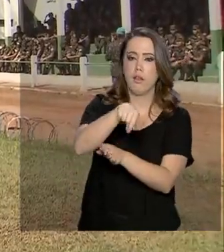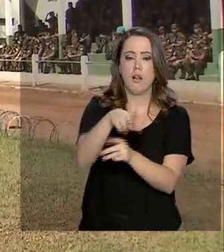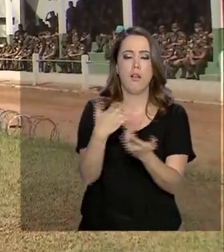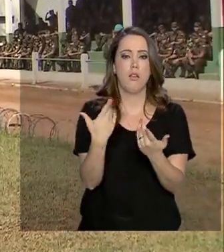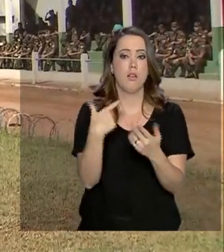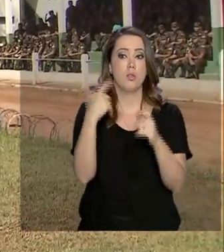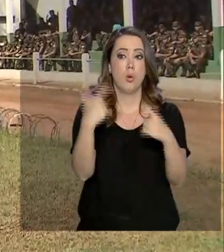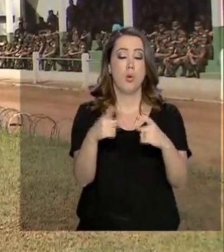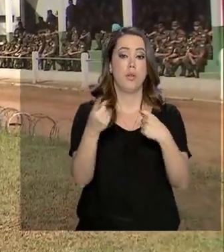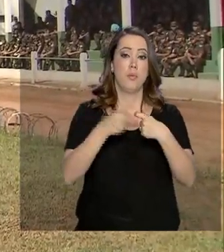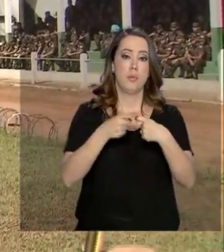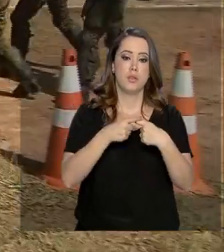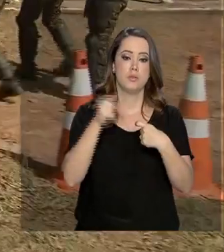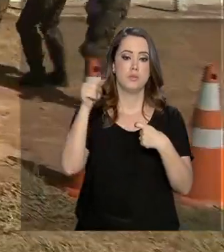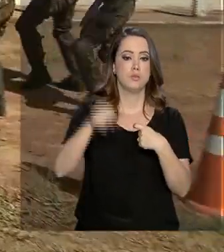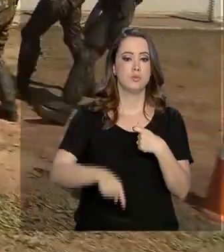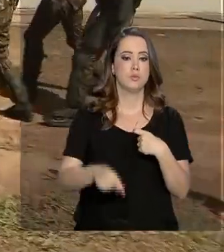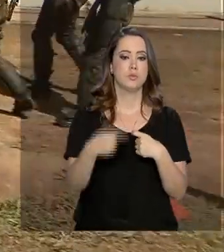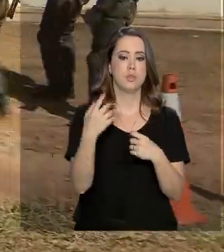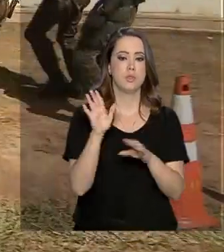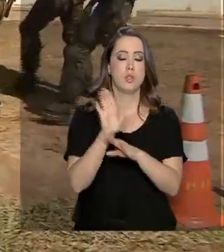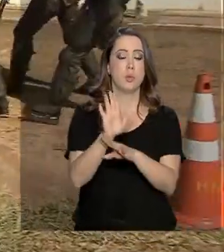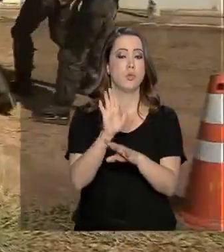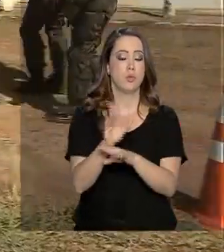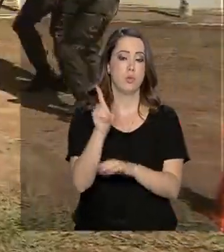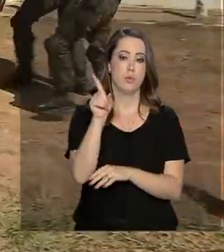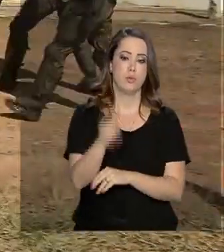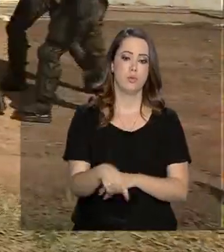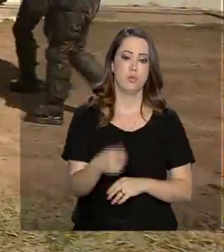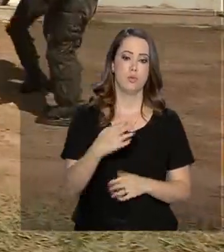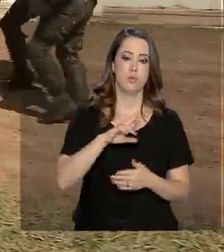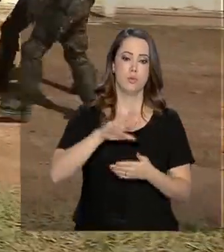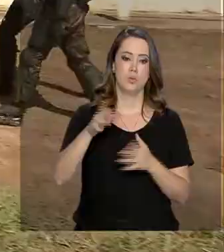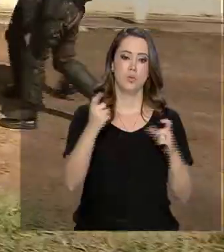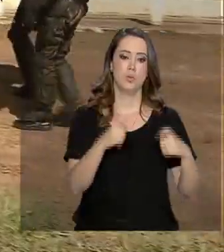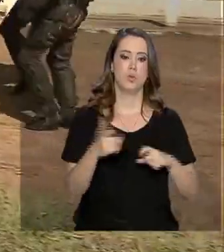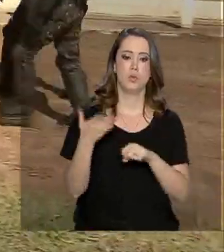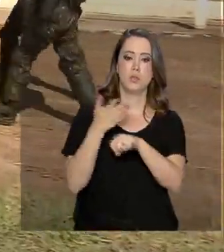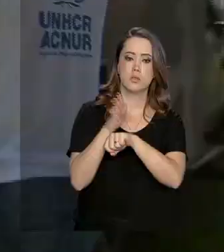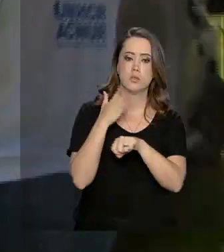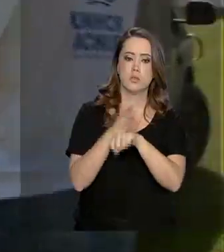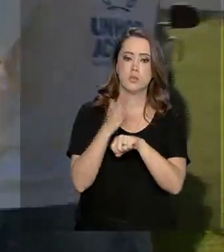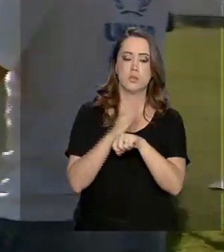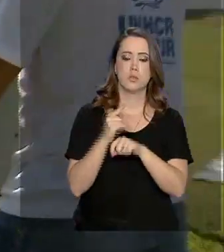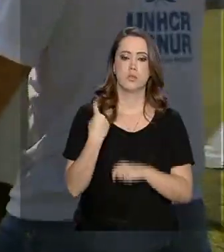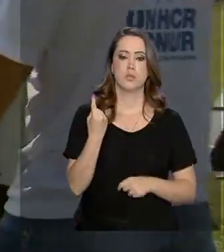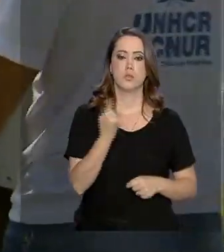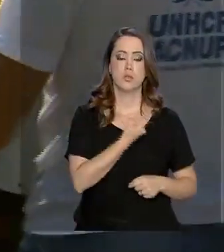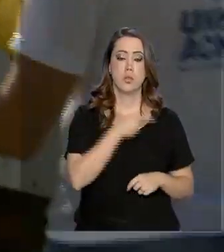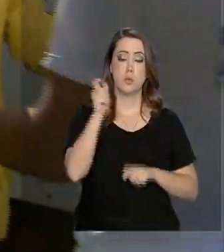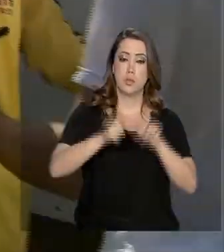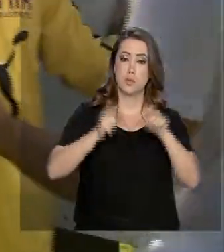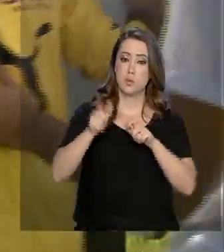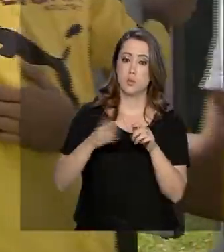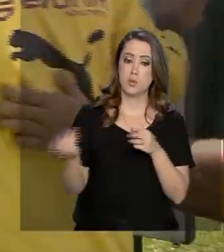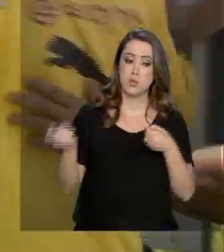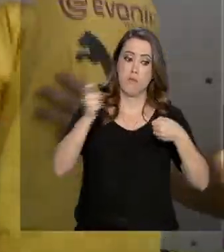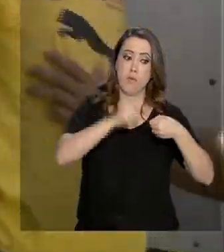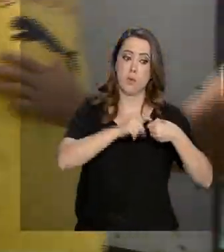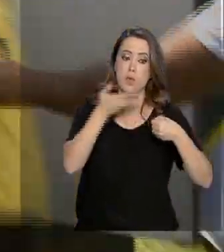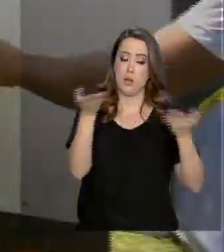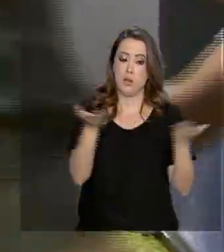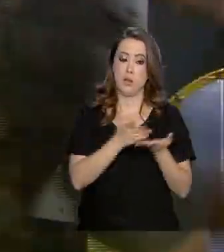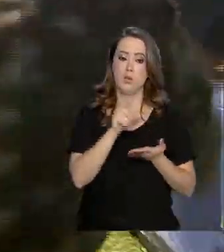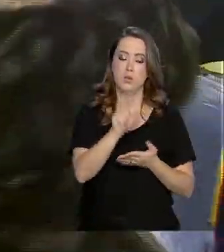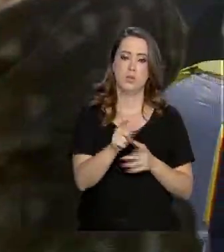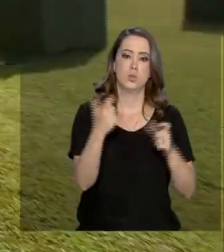postos médicos. E aqui, com a ajuda de alguns centros de instrução nosso e com pessoas que acabaram de retornar de lá,